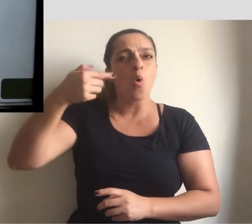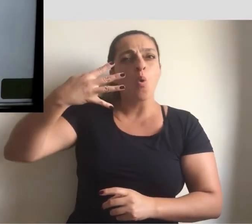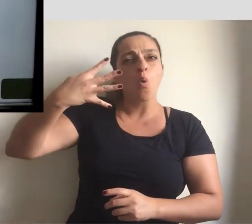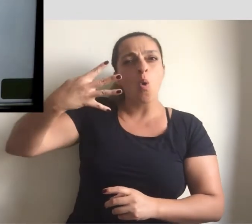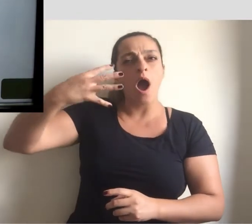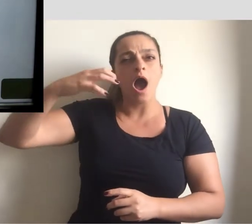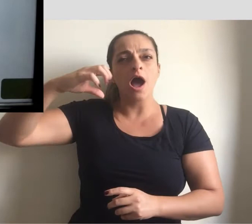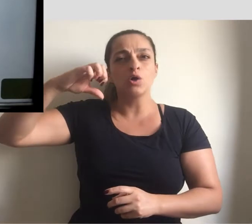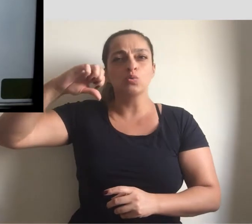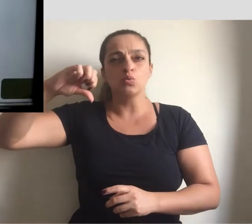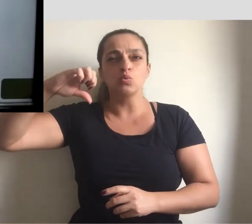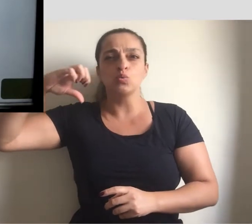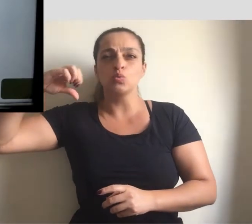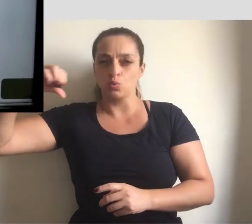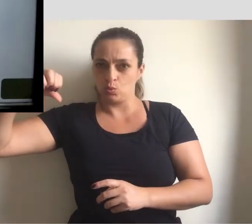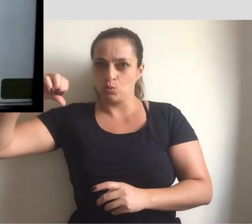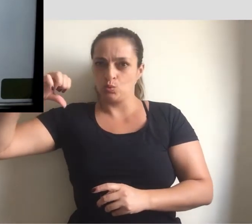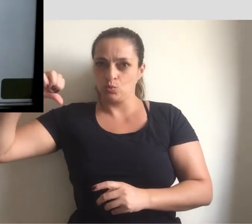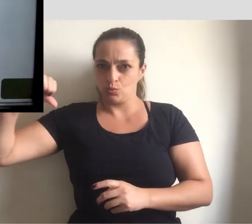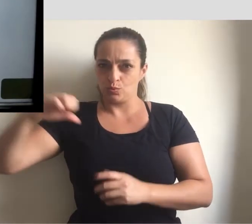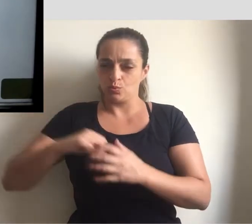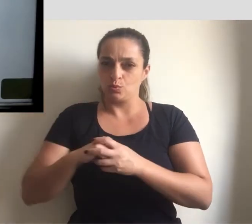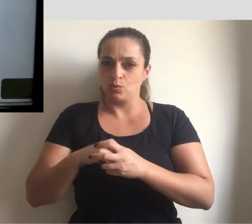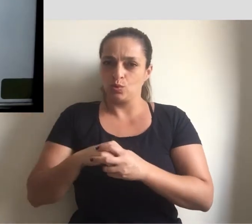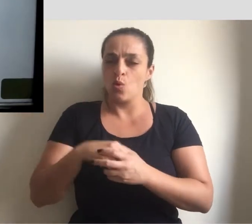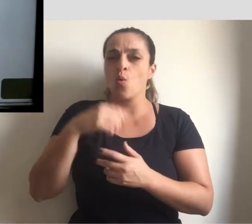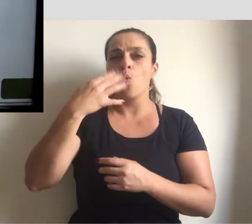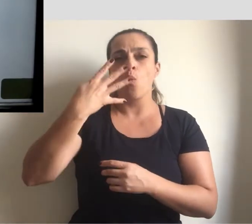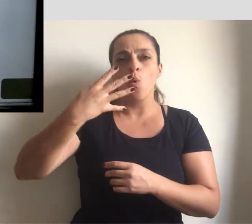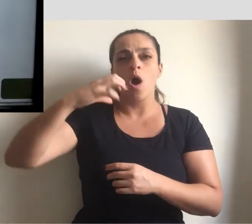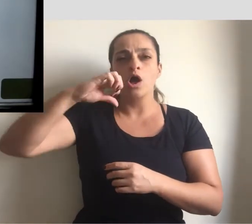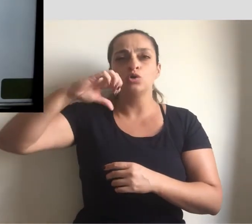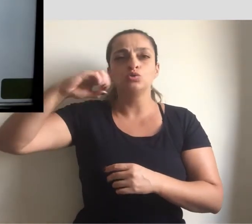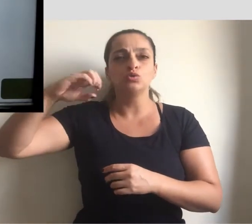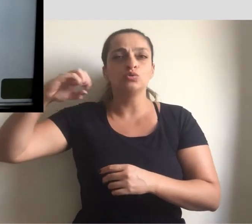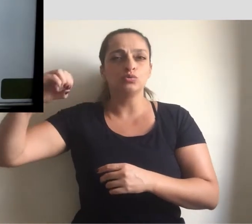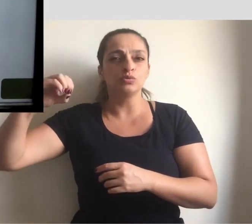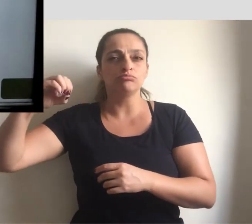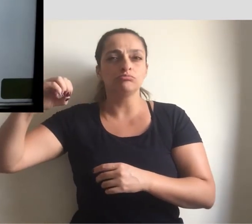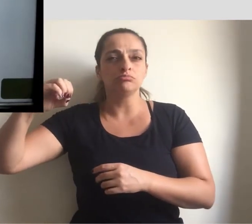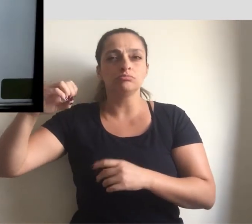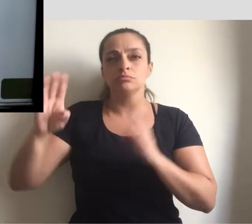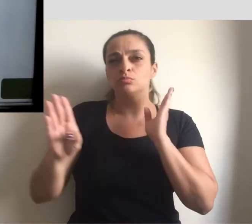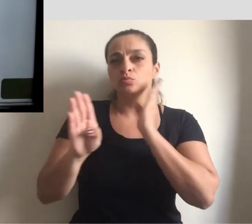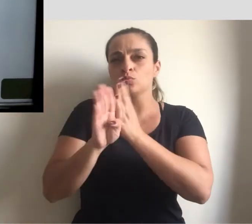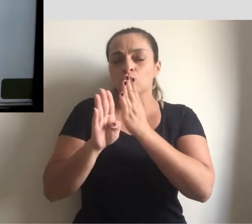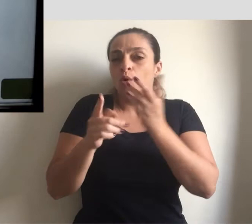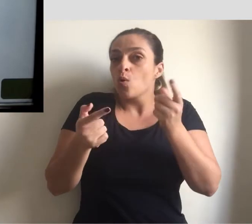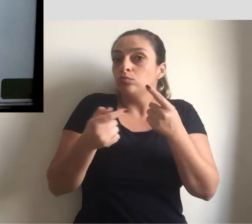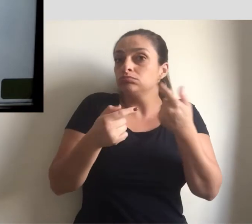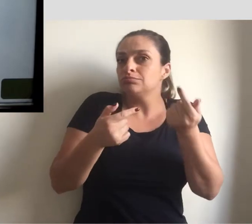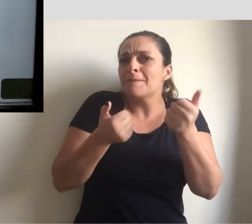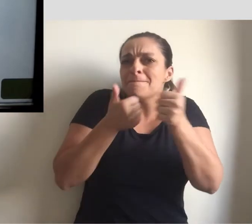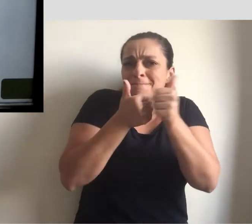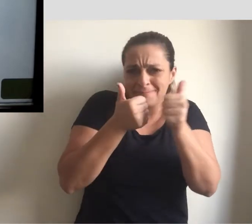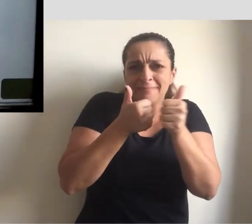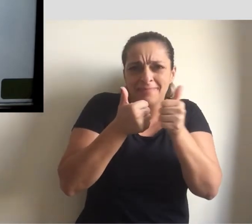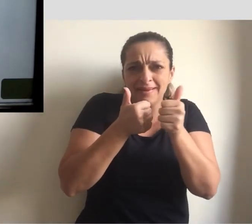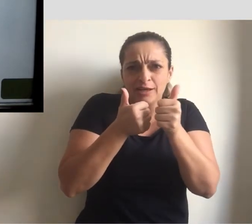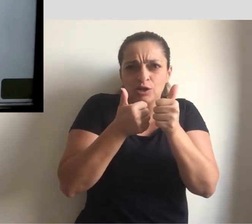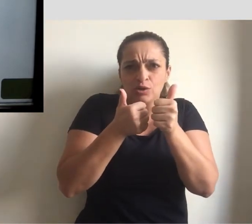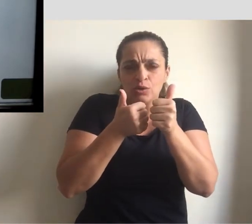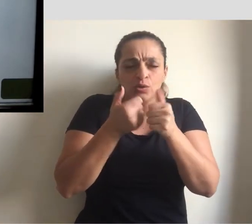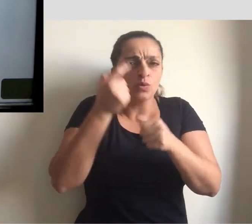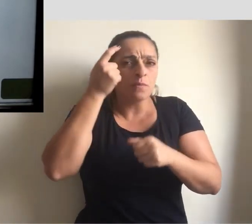.900. Se eu penso no 4.900, porque eu estou tendo um produto de dois números muito próximos.